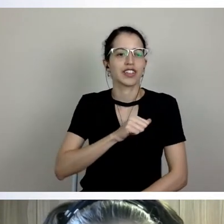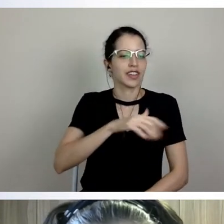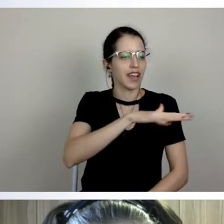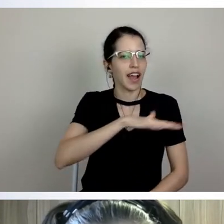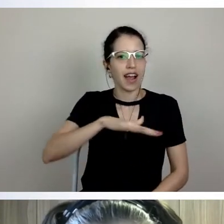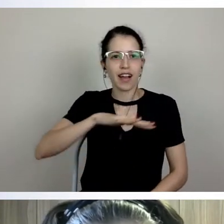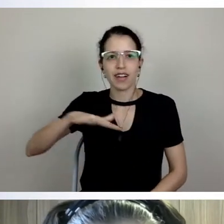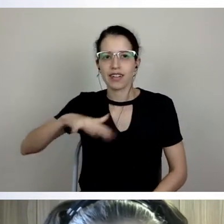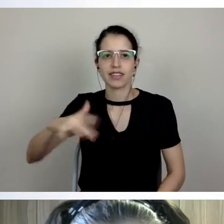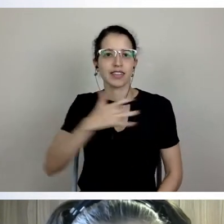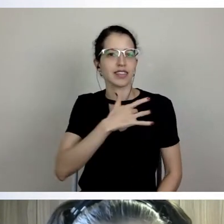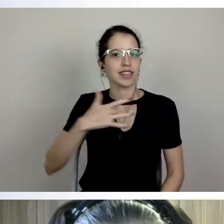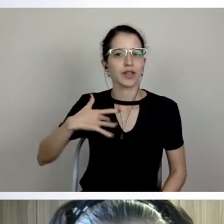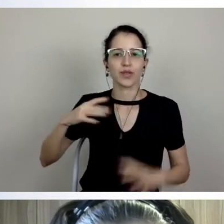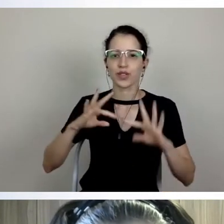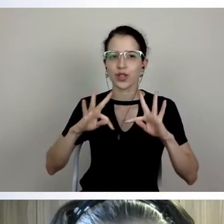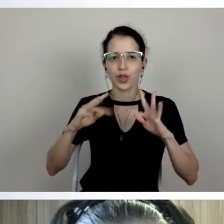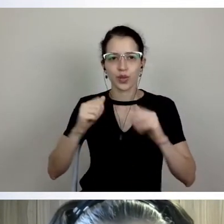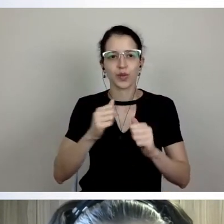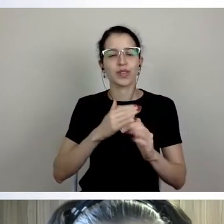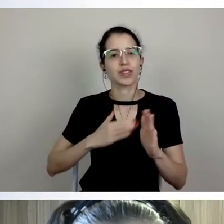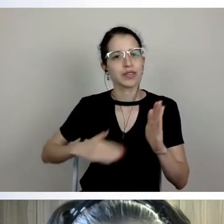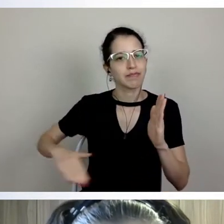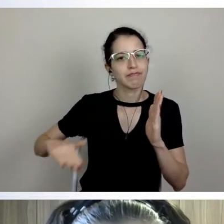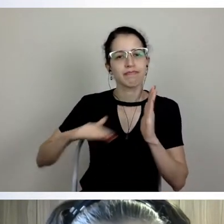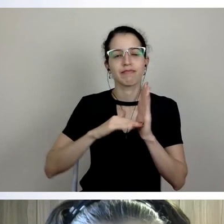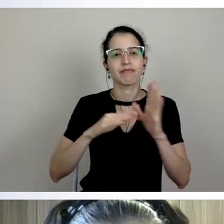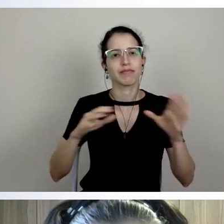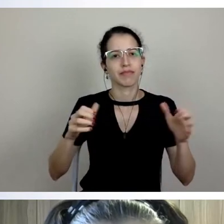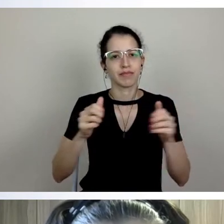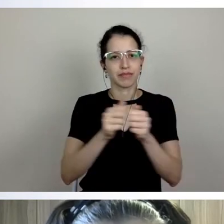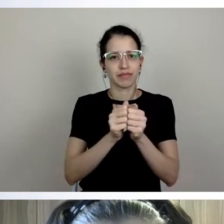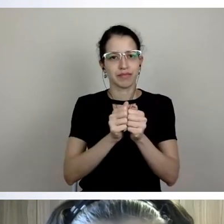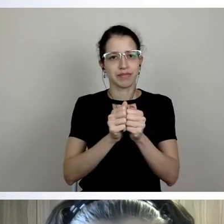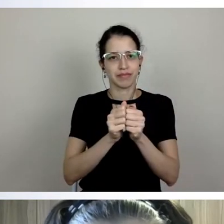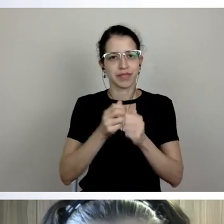para continuarmos as ações institucionais.